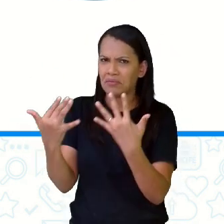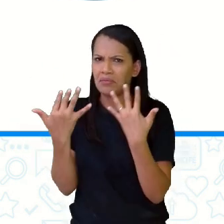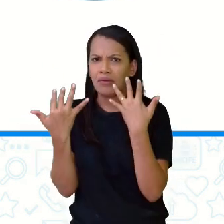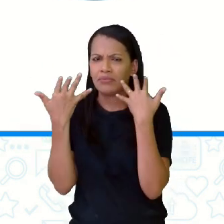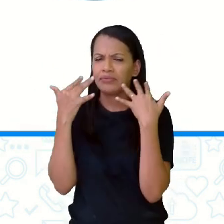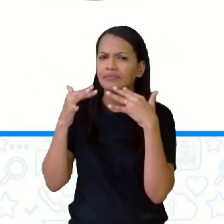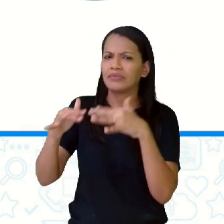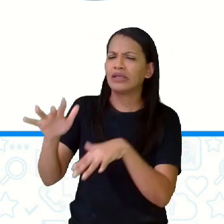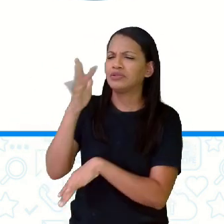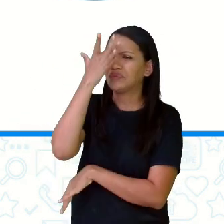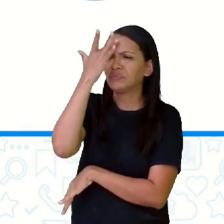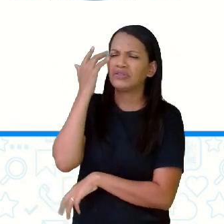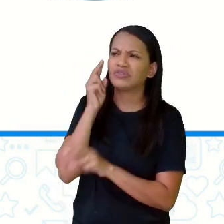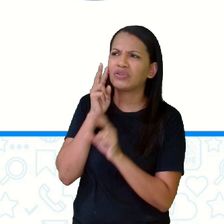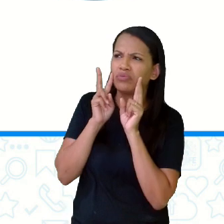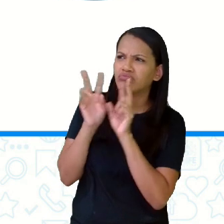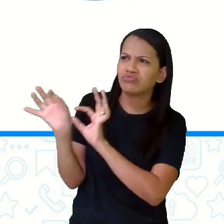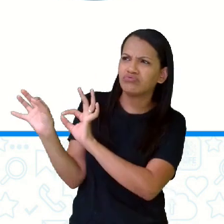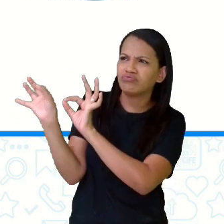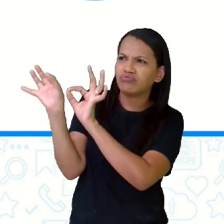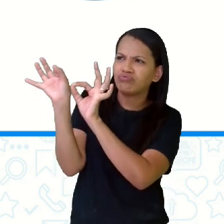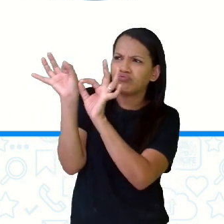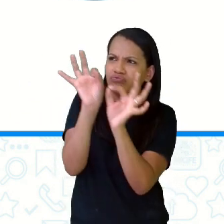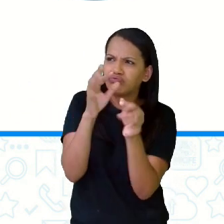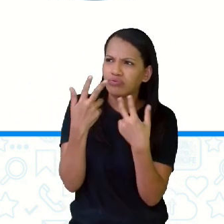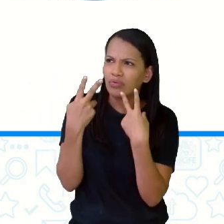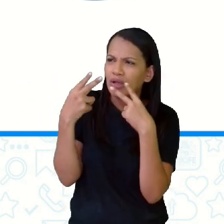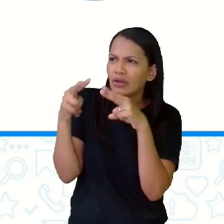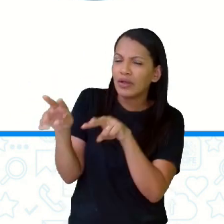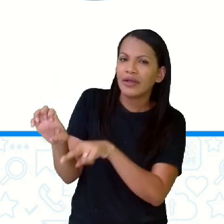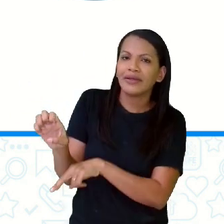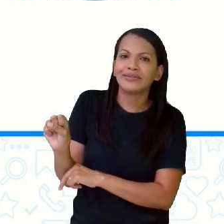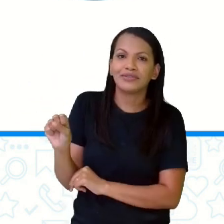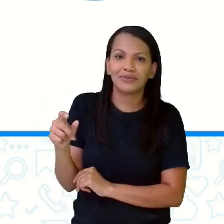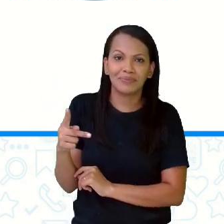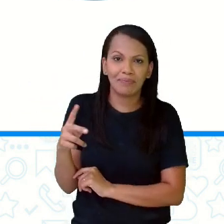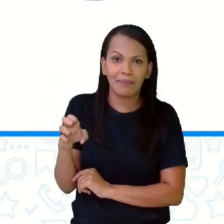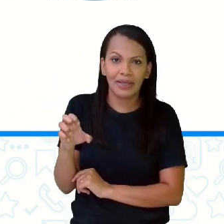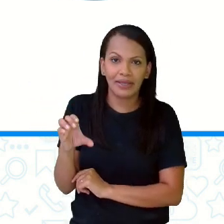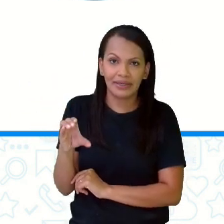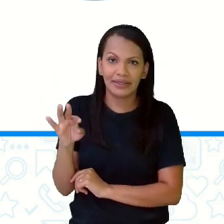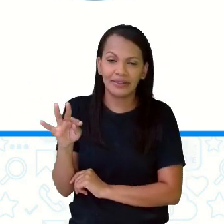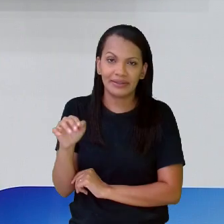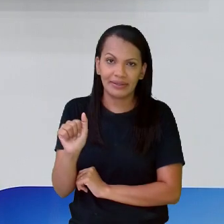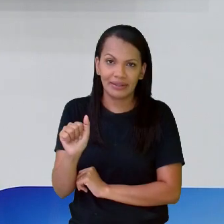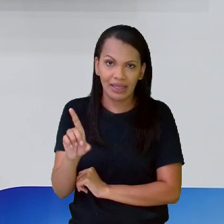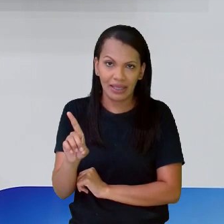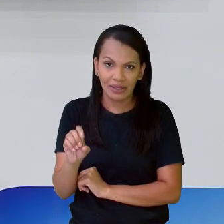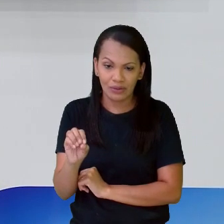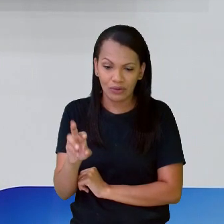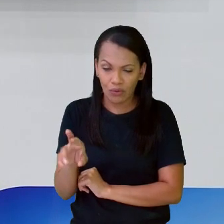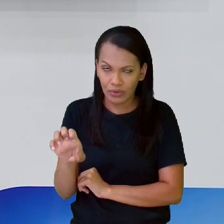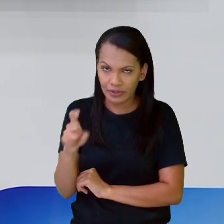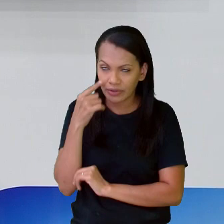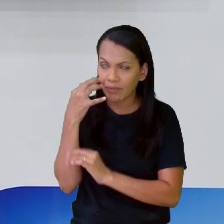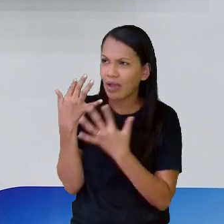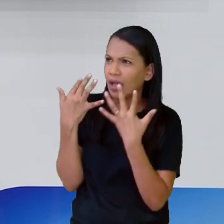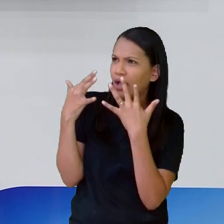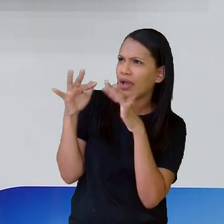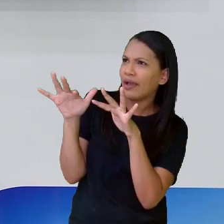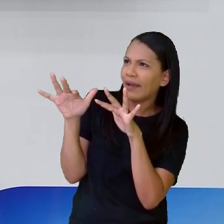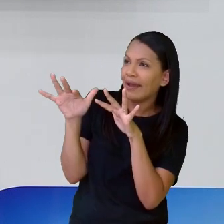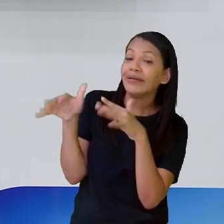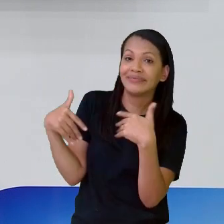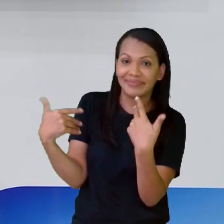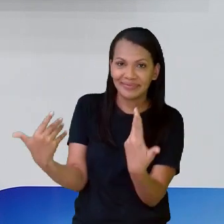televisão, onde tem um grupo aí de espectadores, não é? Alguns aí da TV, principalmente, a gente escuta